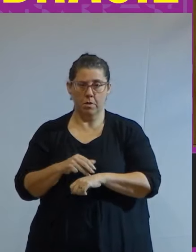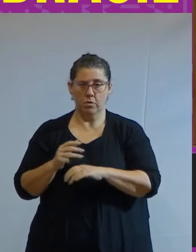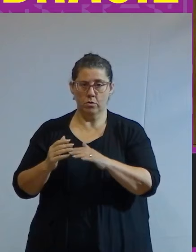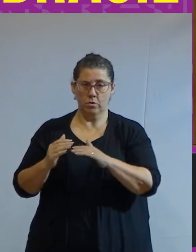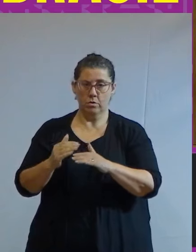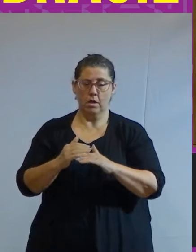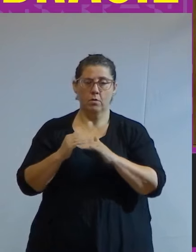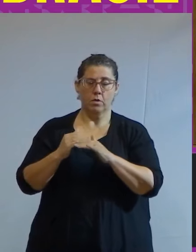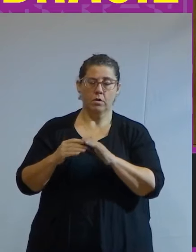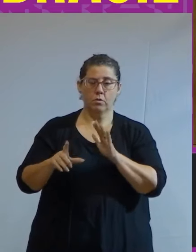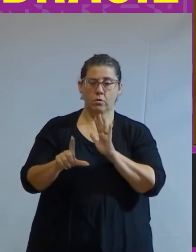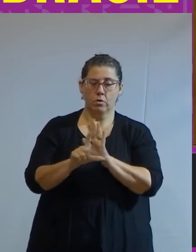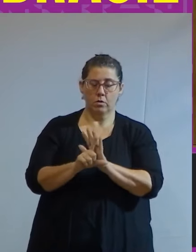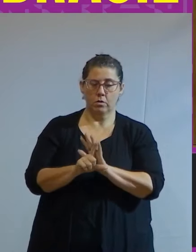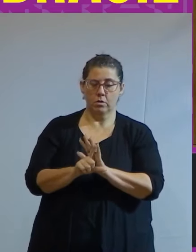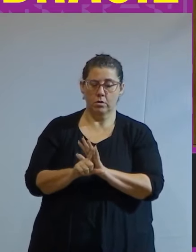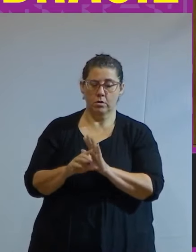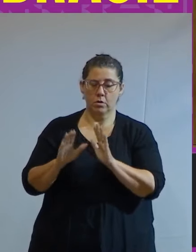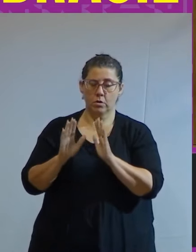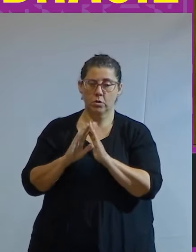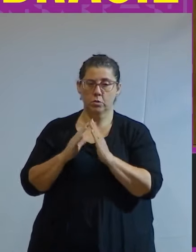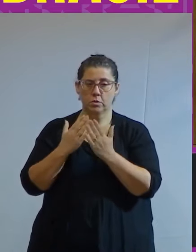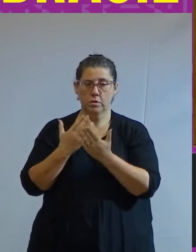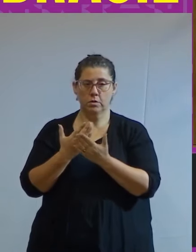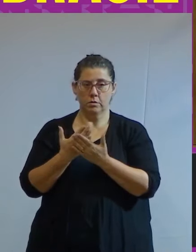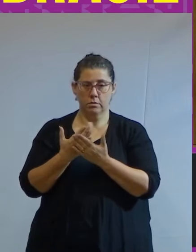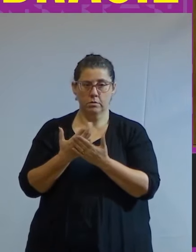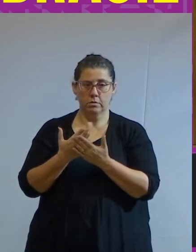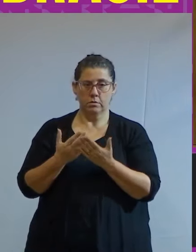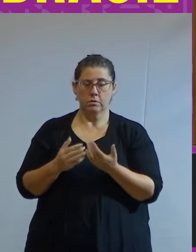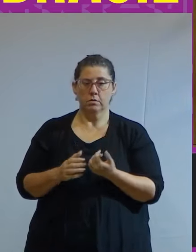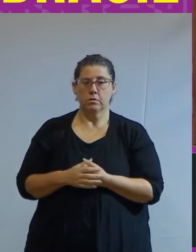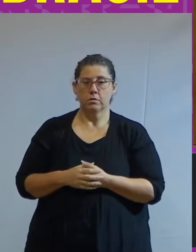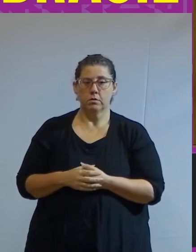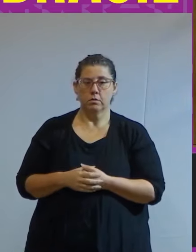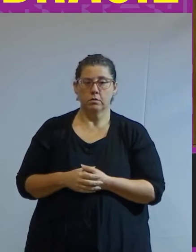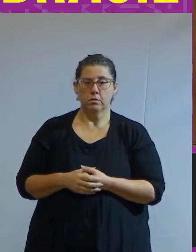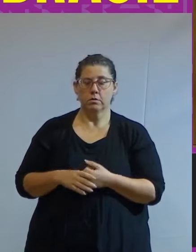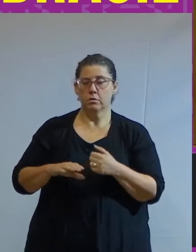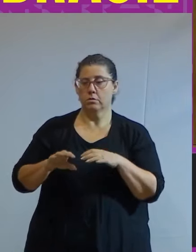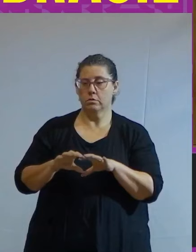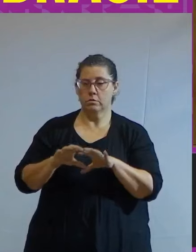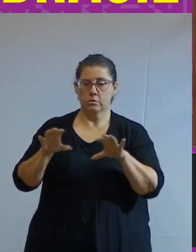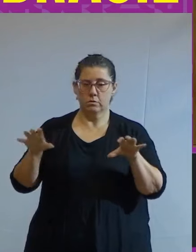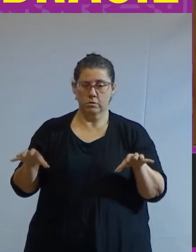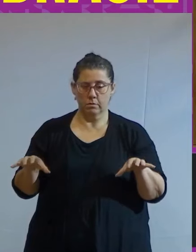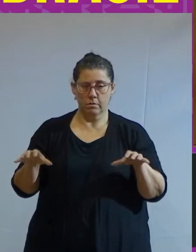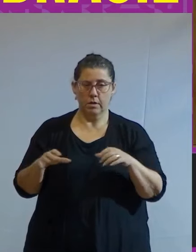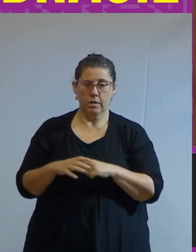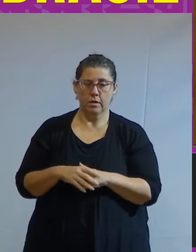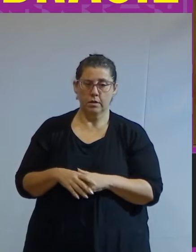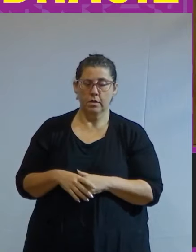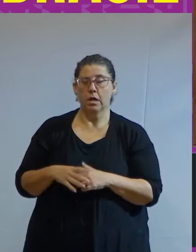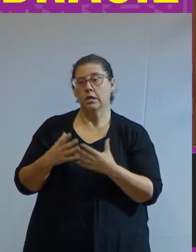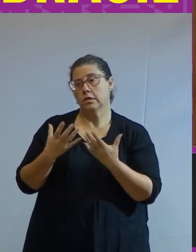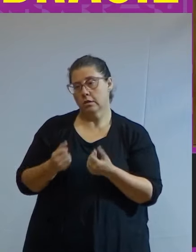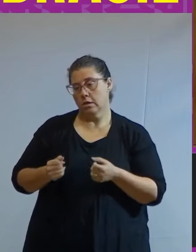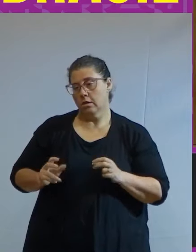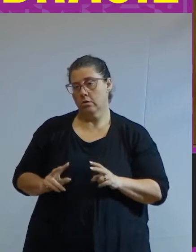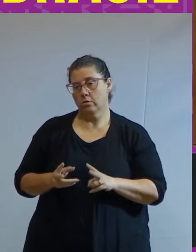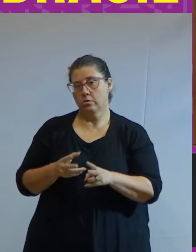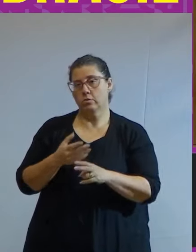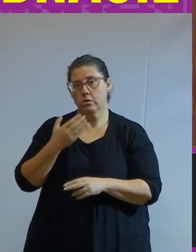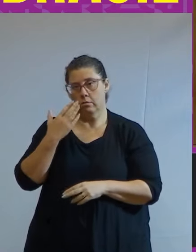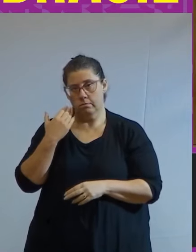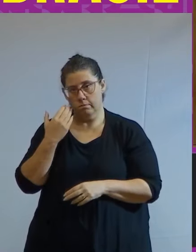como lei o Estado o separa do segundo momento que o nega abraçando assim a continuidade da